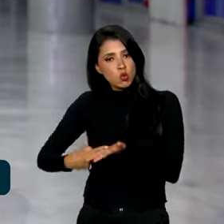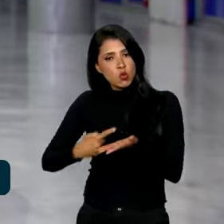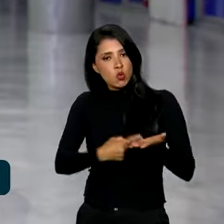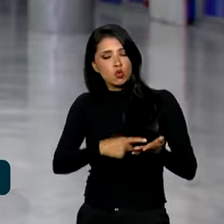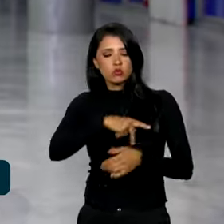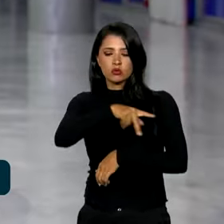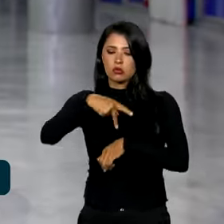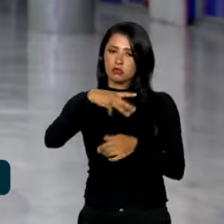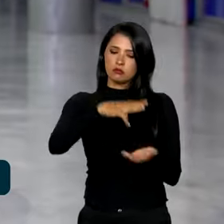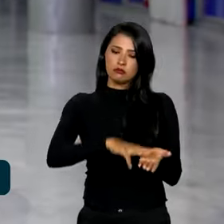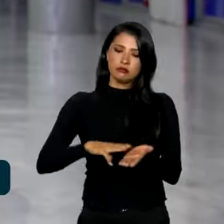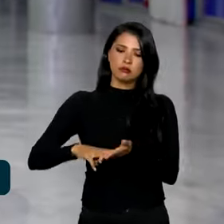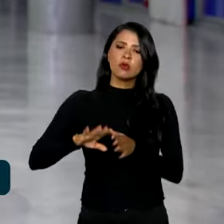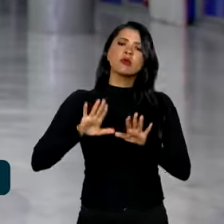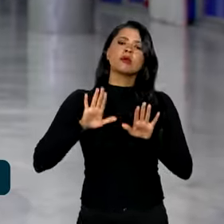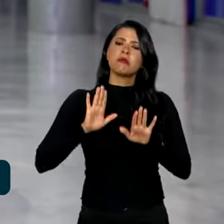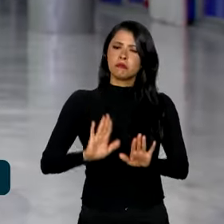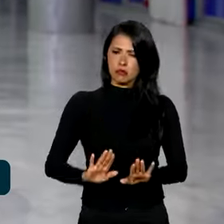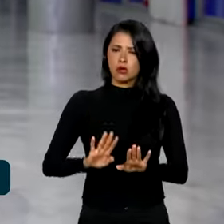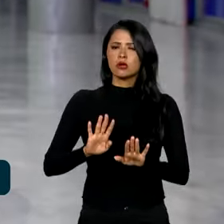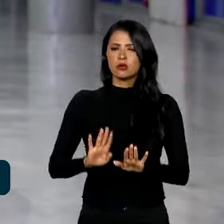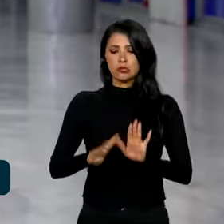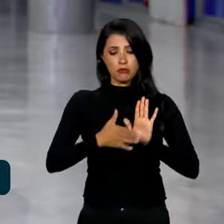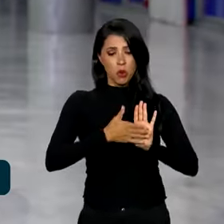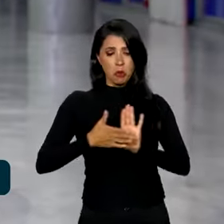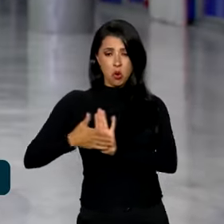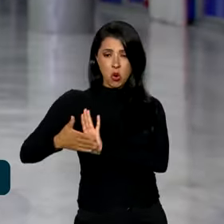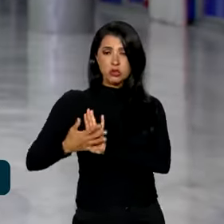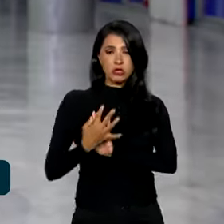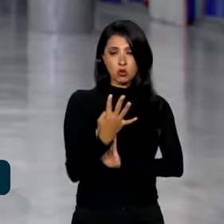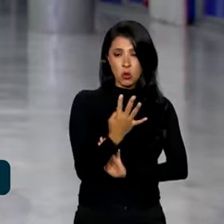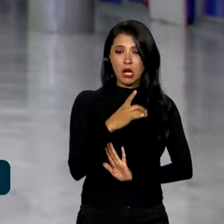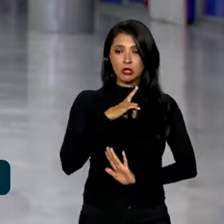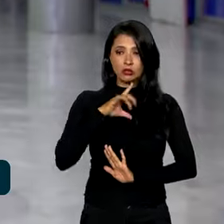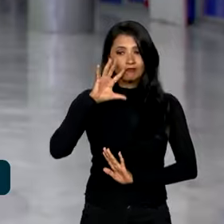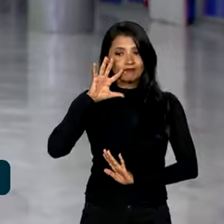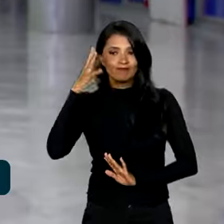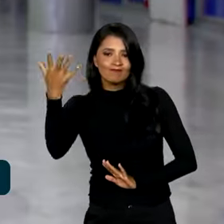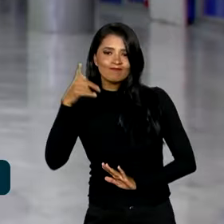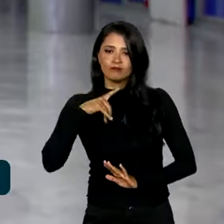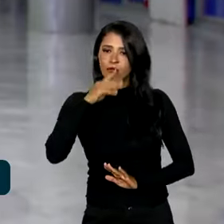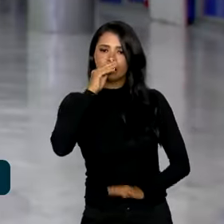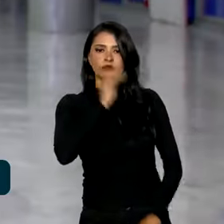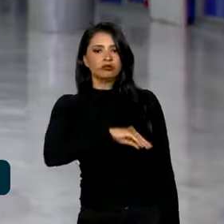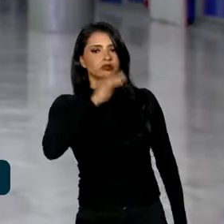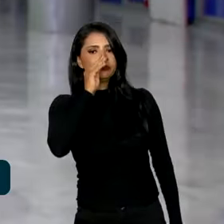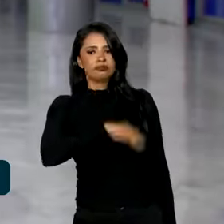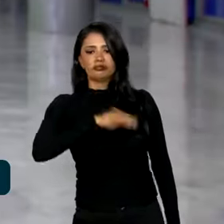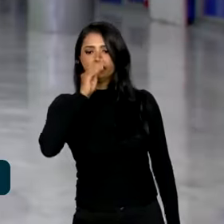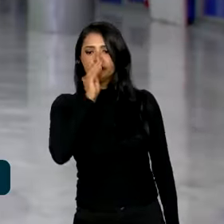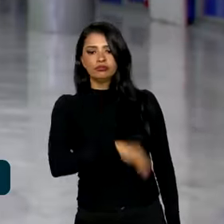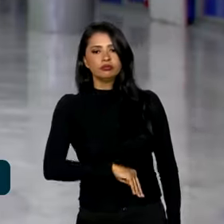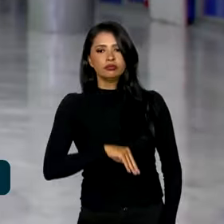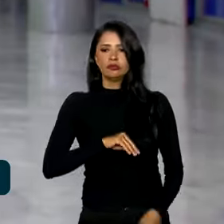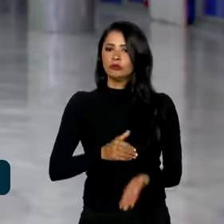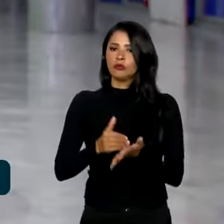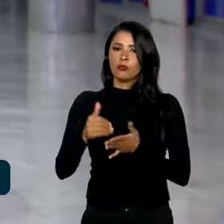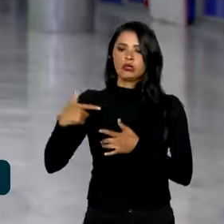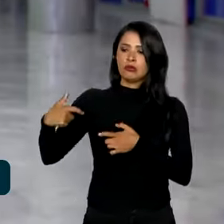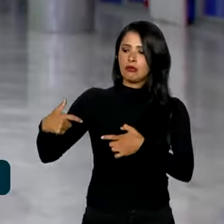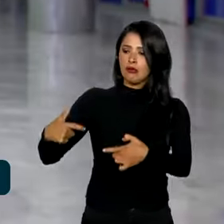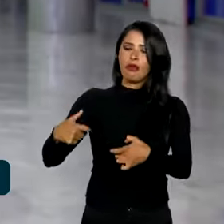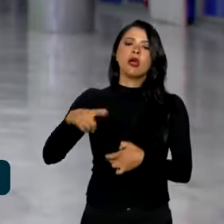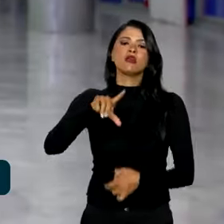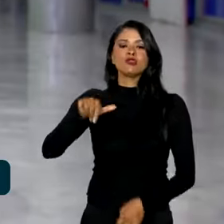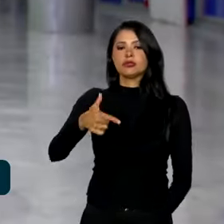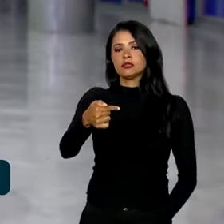países membros, mas as quatro propostas de resolução acabaram sendo rejeitadas. Desde o início do conflito, em